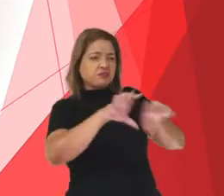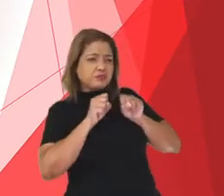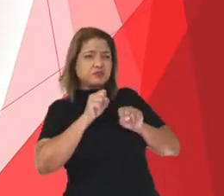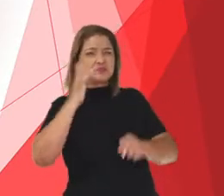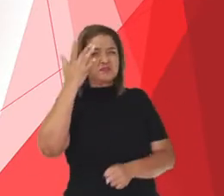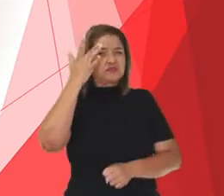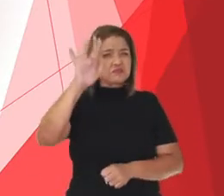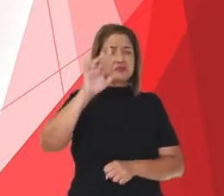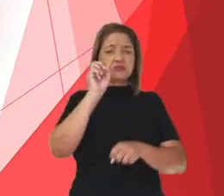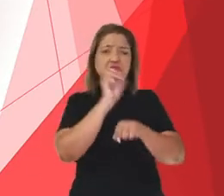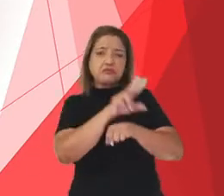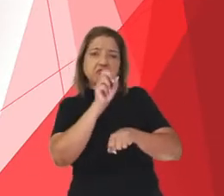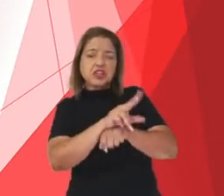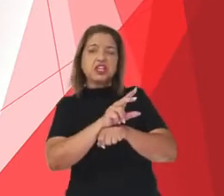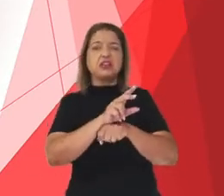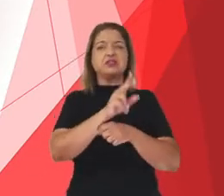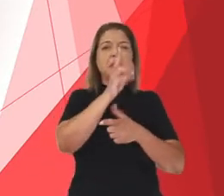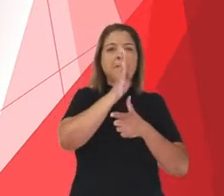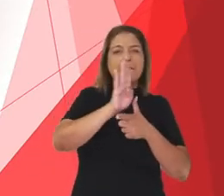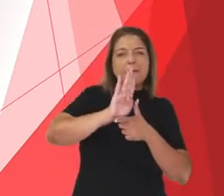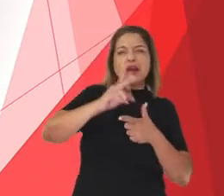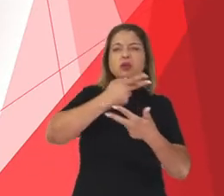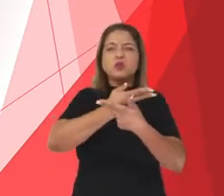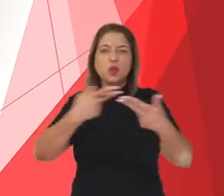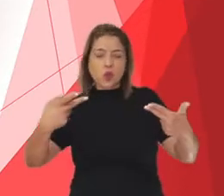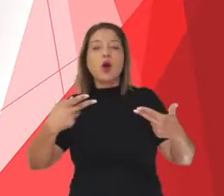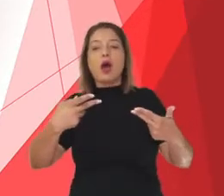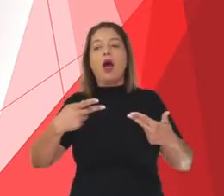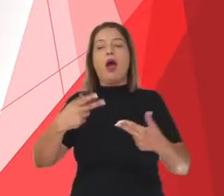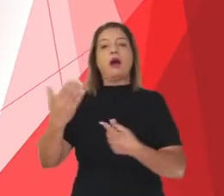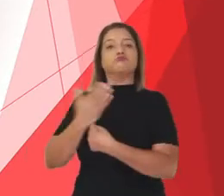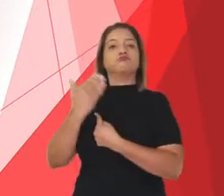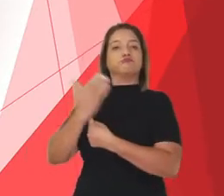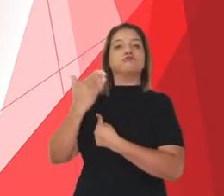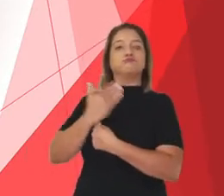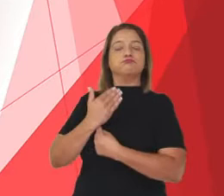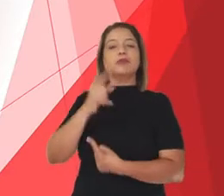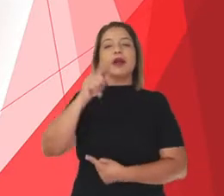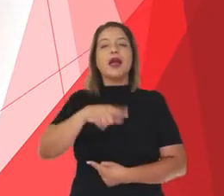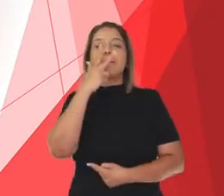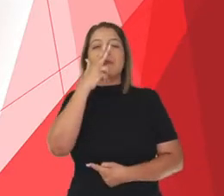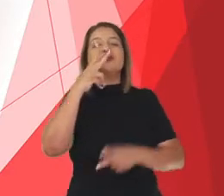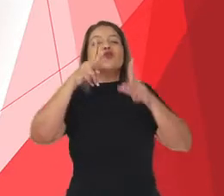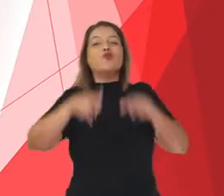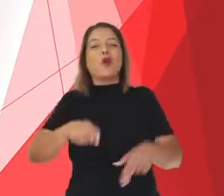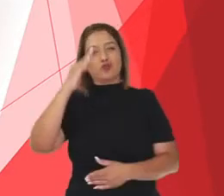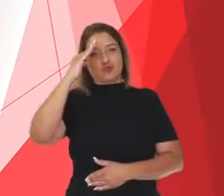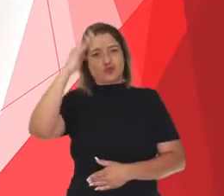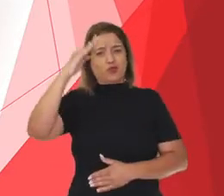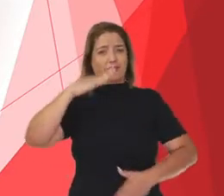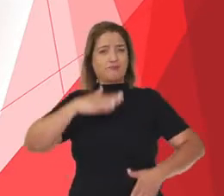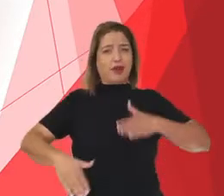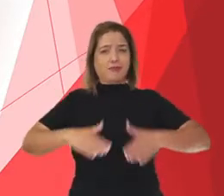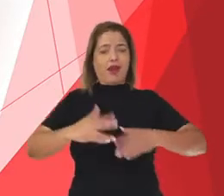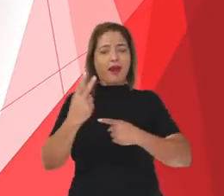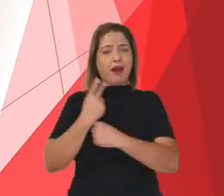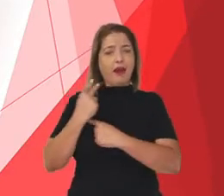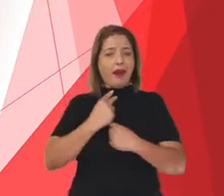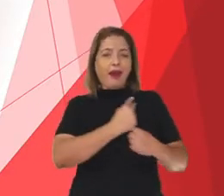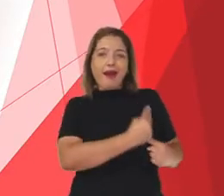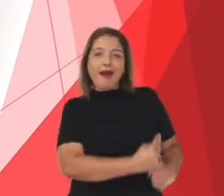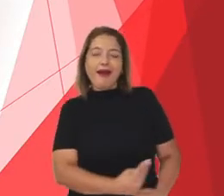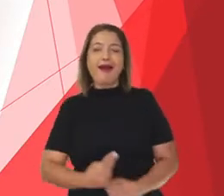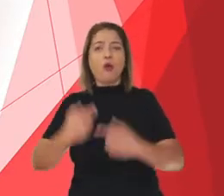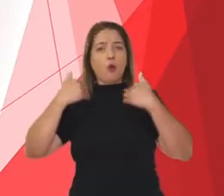como vírus e bactérias. São os soldadinhos que defendem o nosso corpo contra